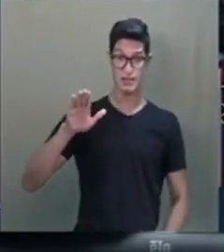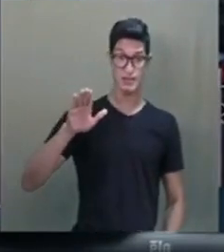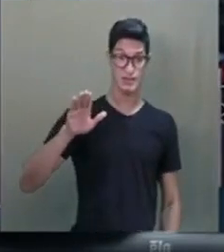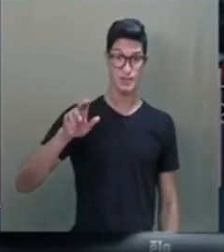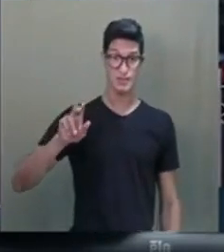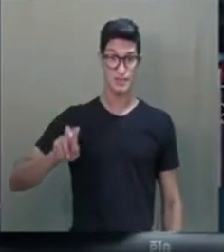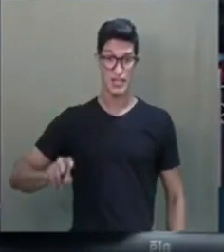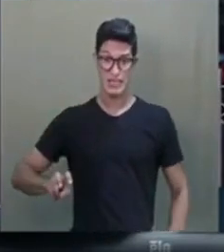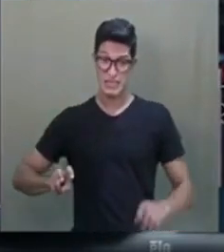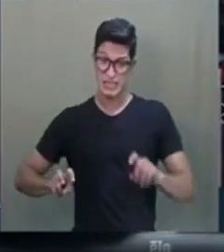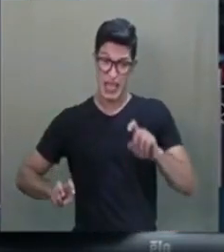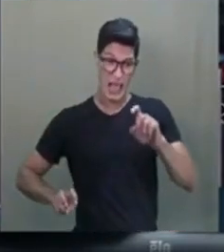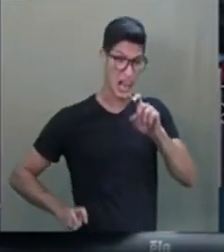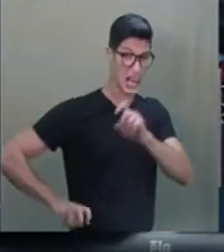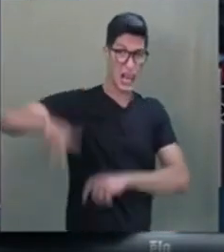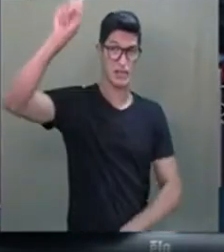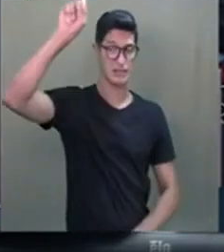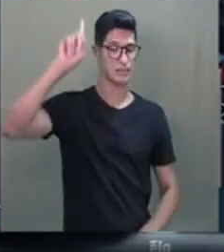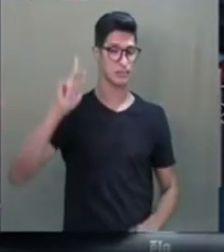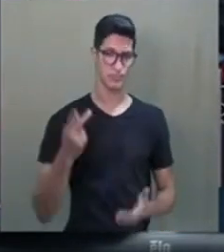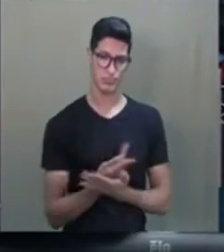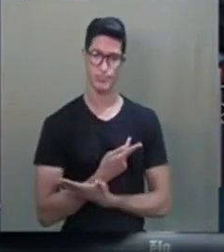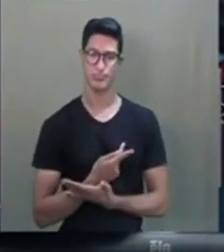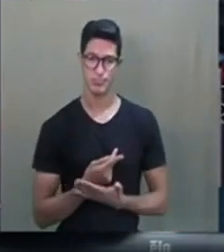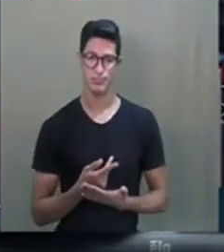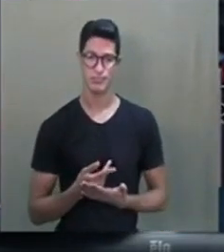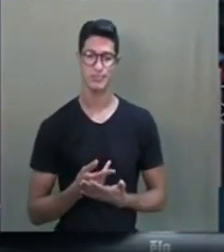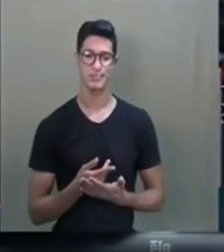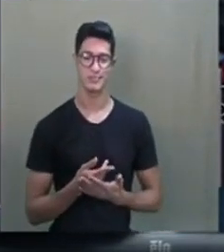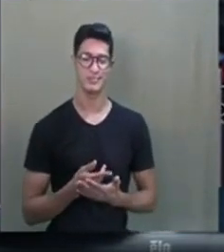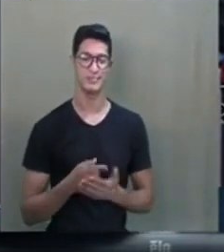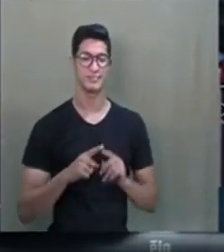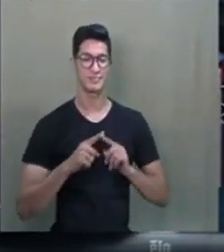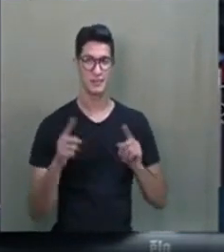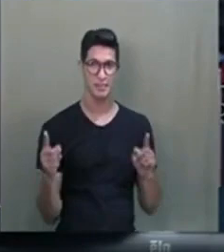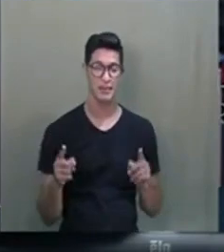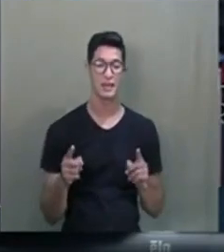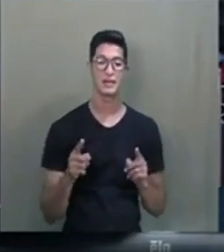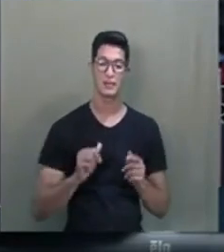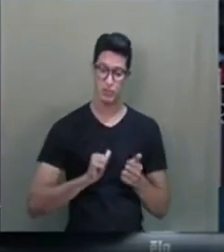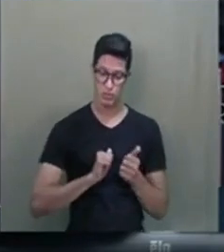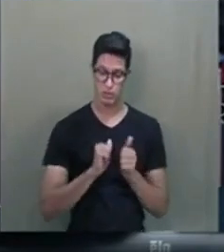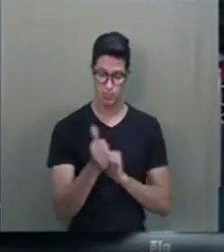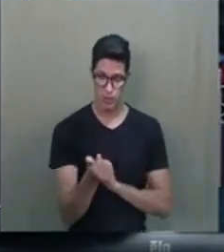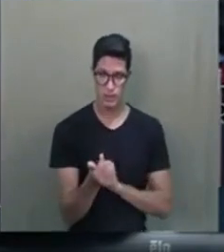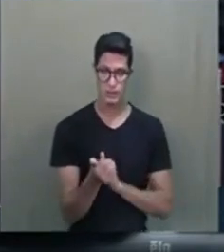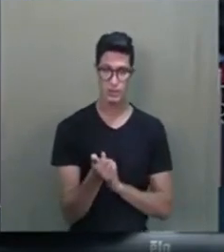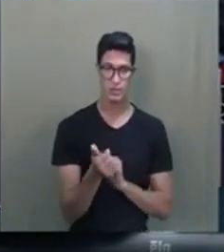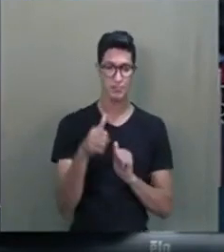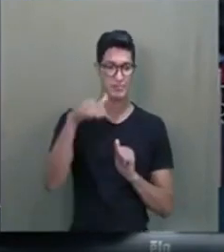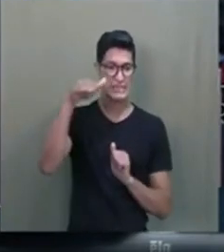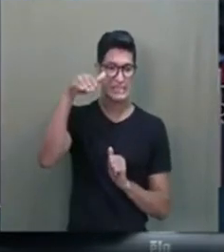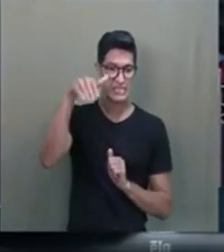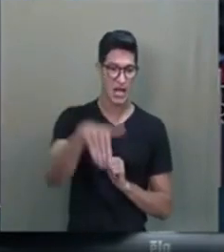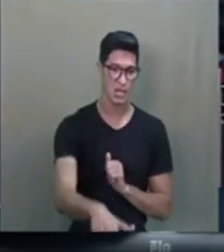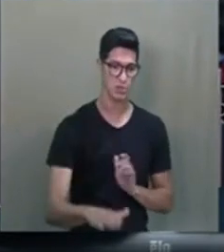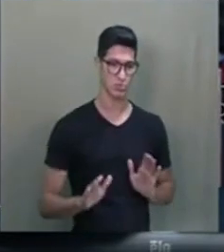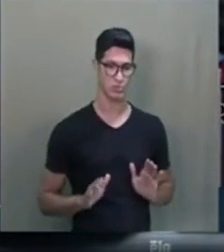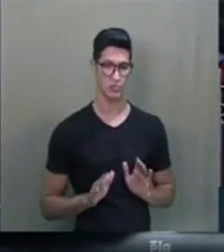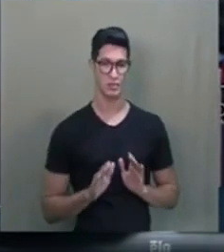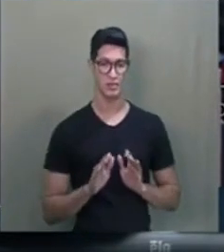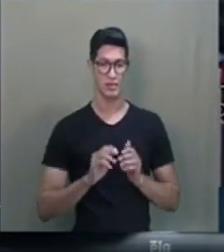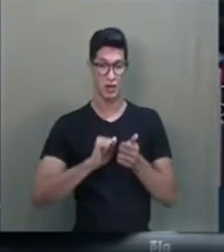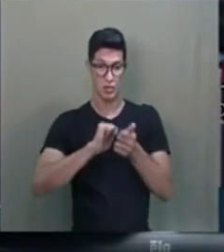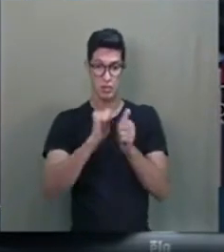quintuplicou, é algo absurdo o está acontecendo lá. Mas no esporte, caiu. O esporte saudável.